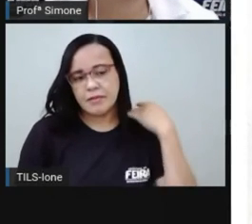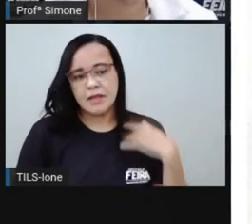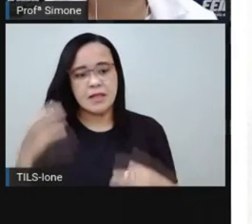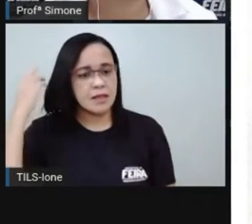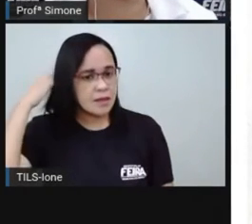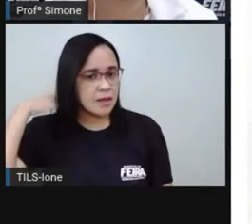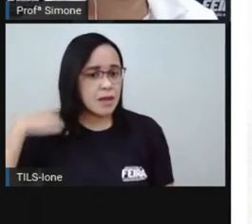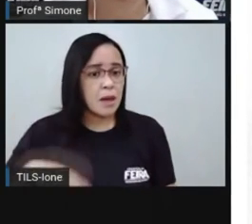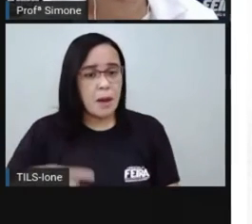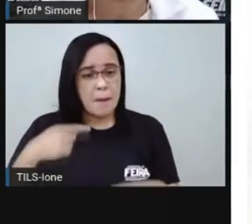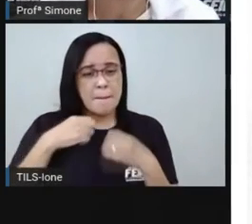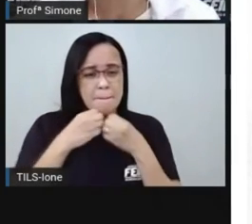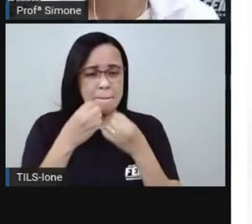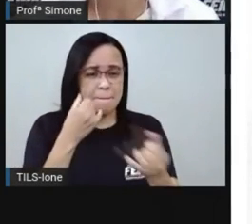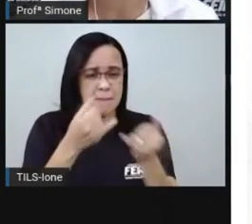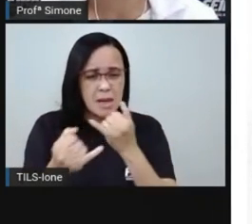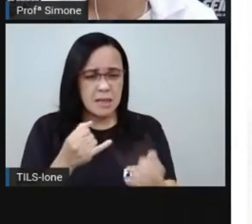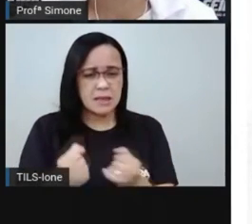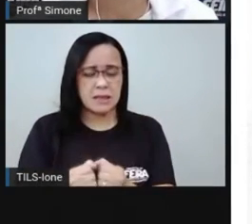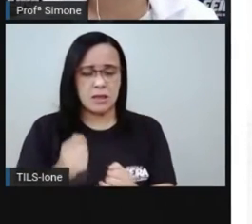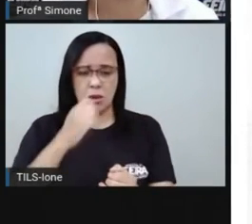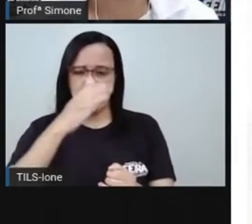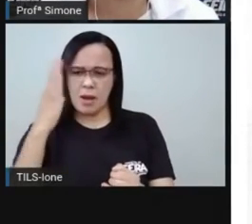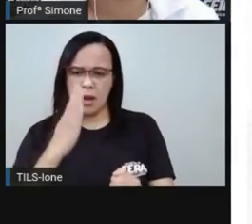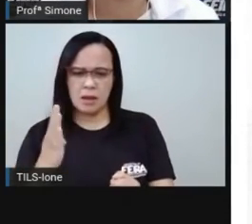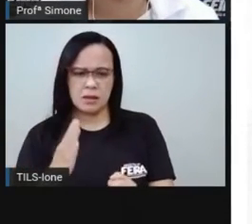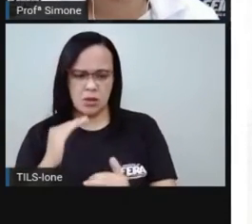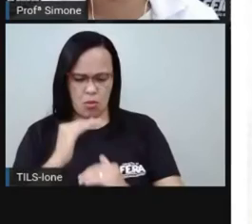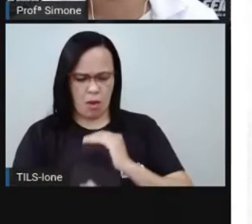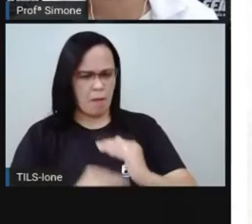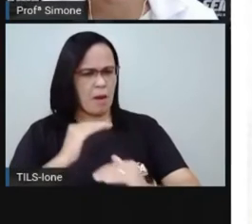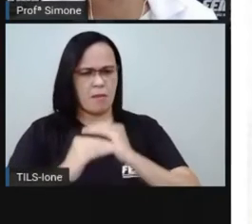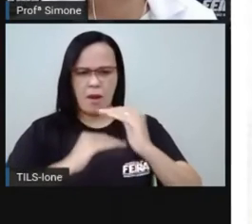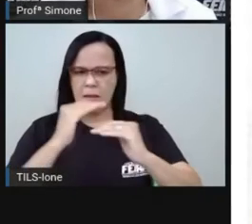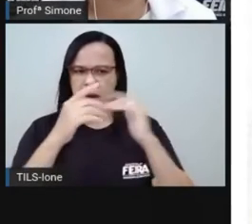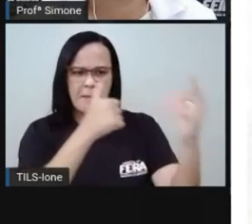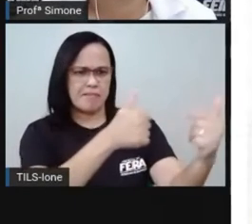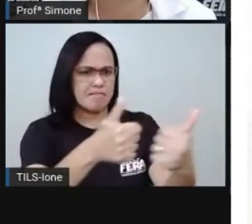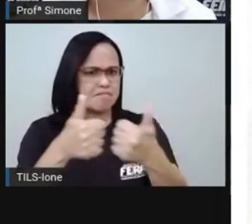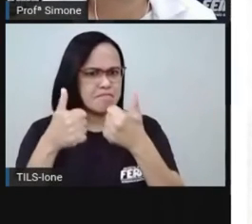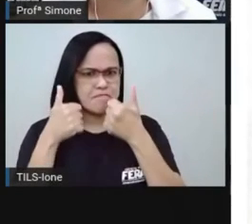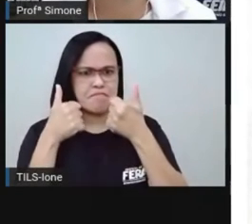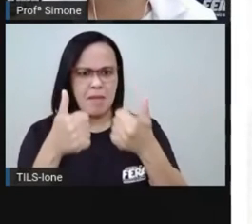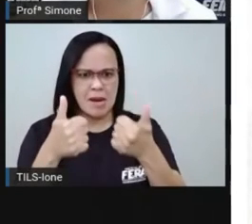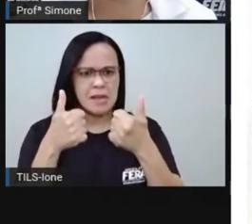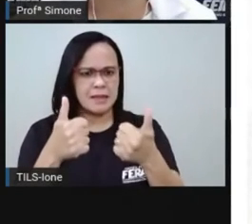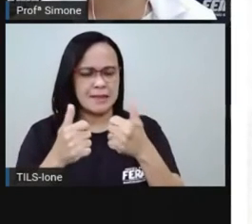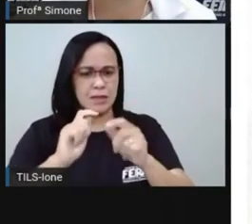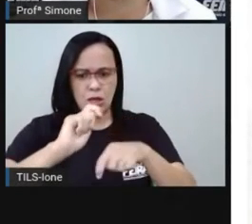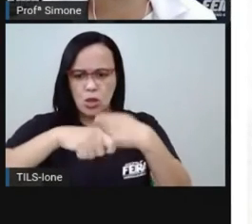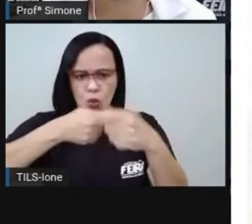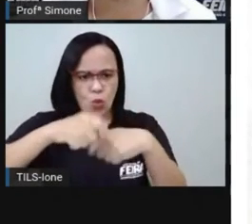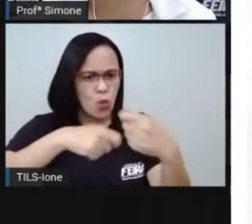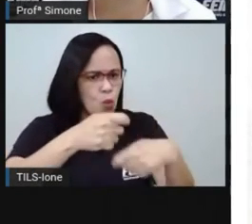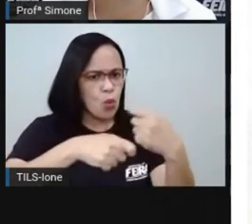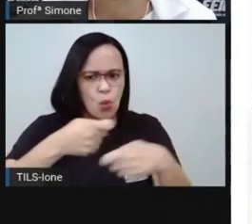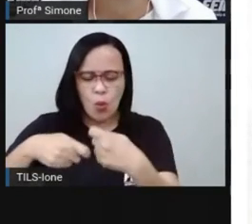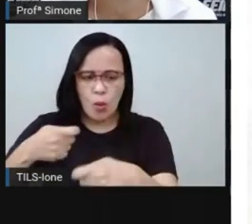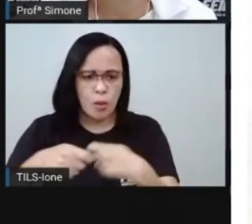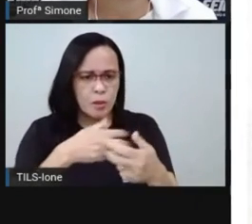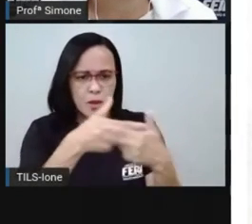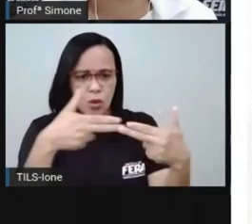frente Brasil então esse desenvolvimento econômico parecia que o Brasil ia dar um salto de qualidade